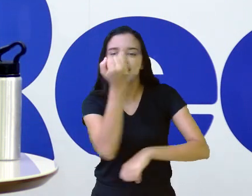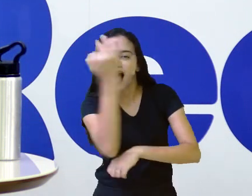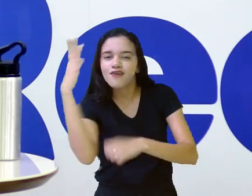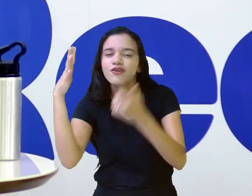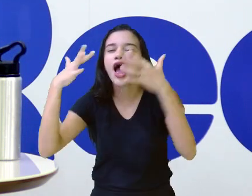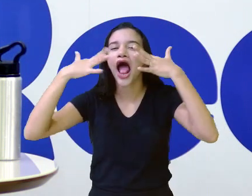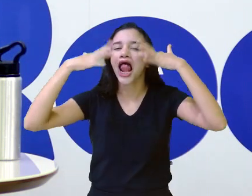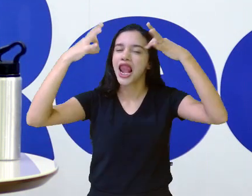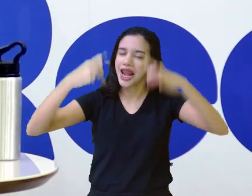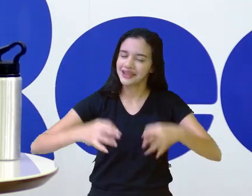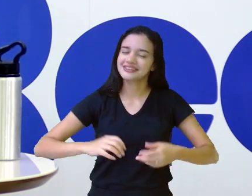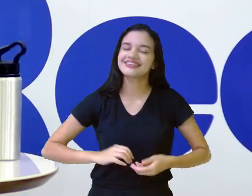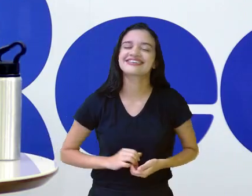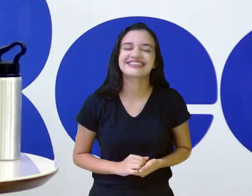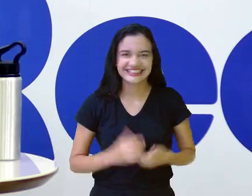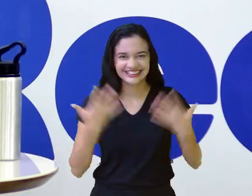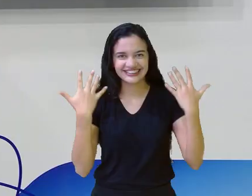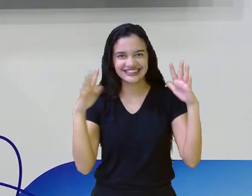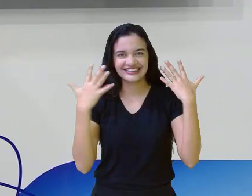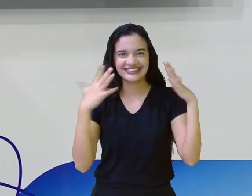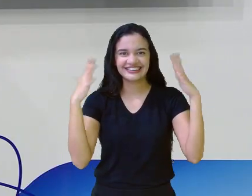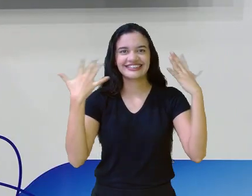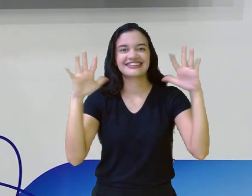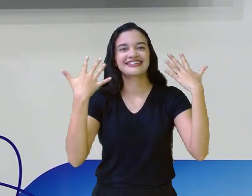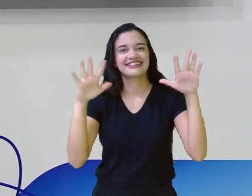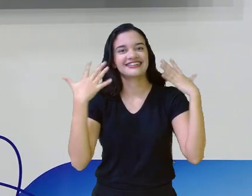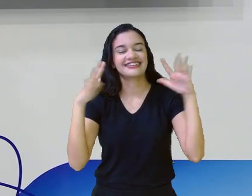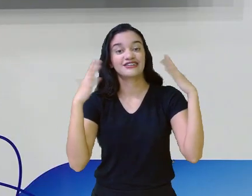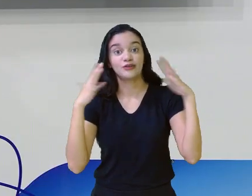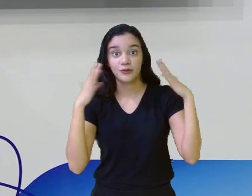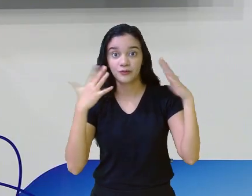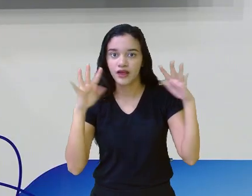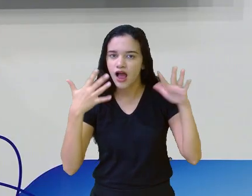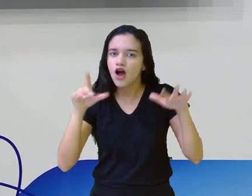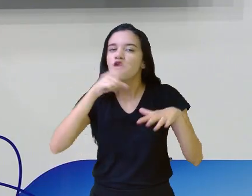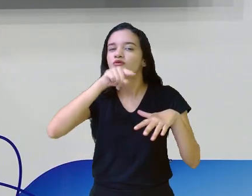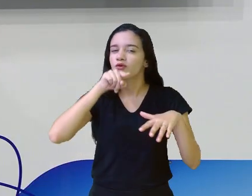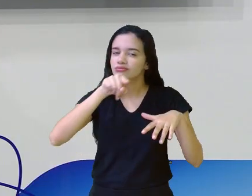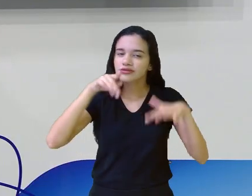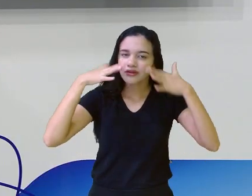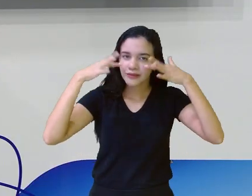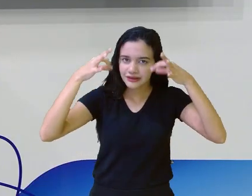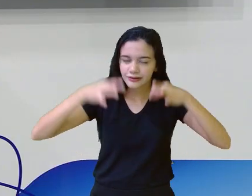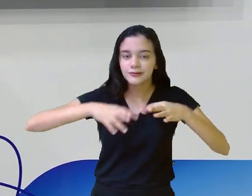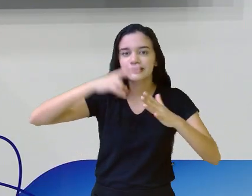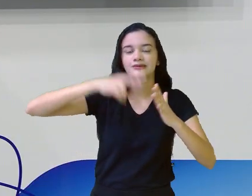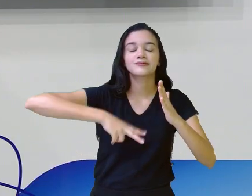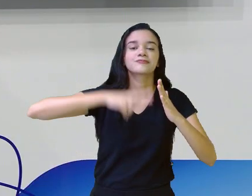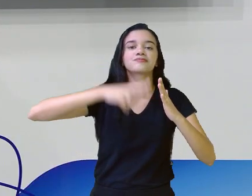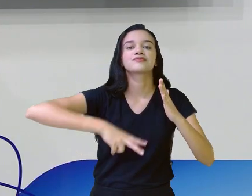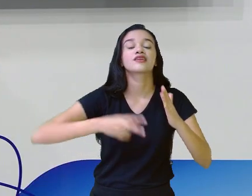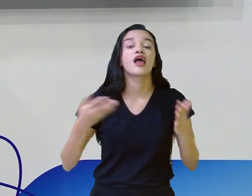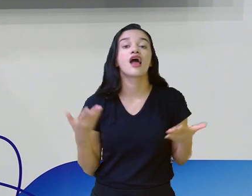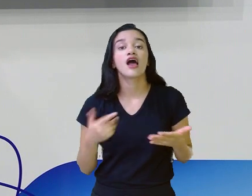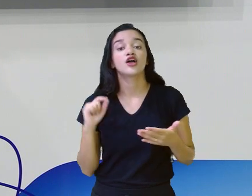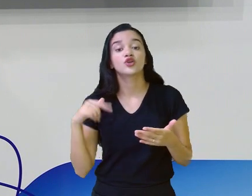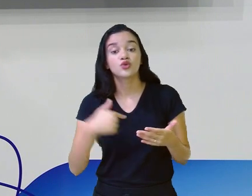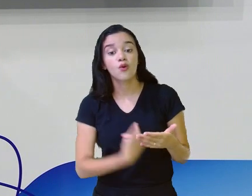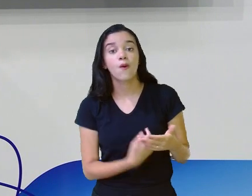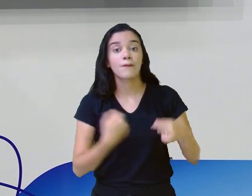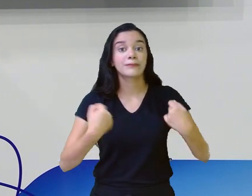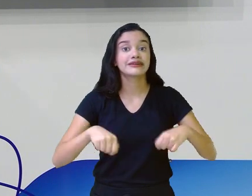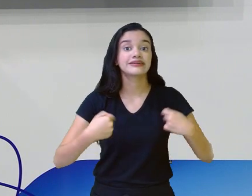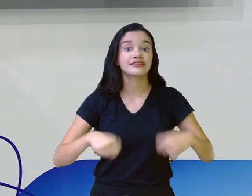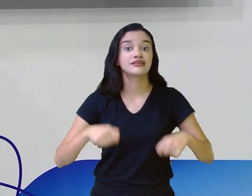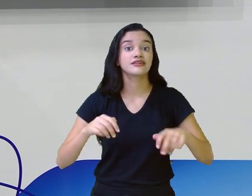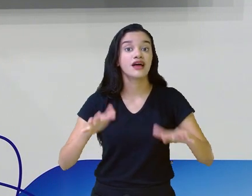ligadíssimo aí o Lucas. Isso, parabéns Lucas, prestando atenção na leitura. Algum, a gente precisa aí, ó,